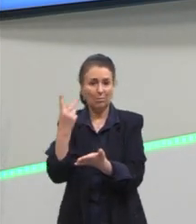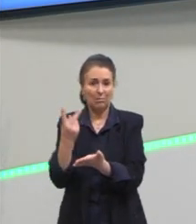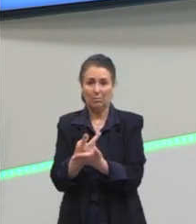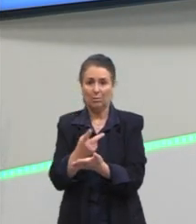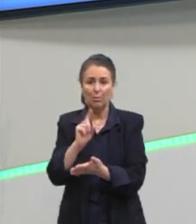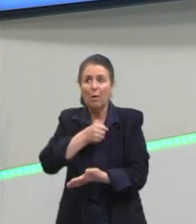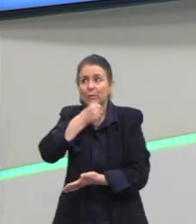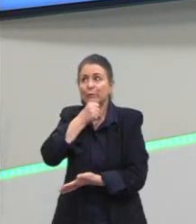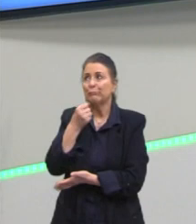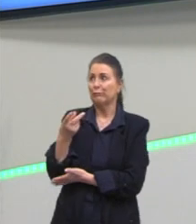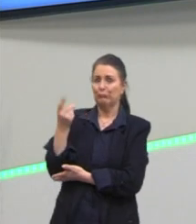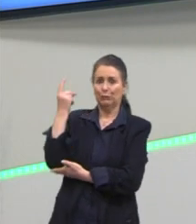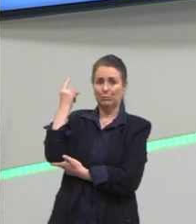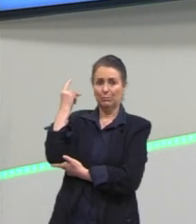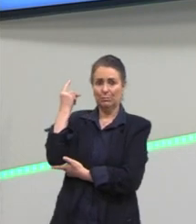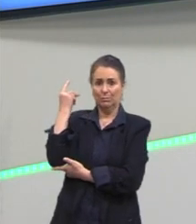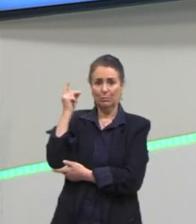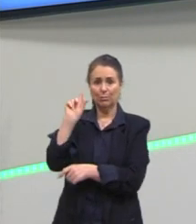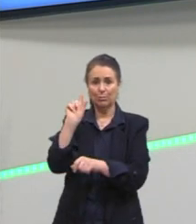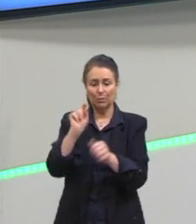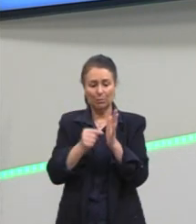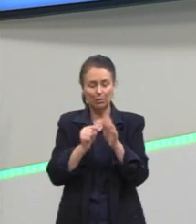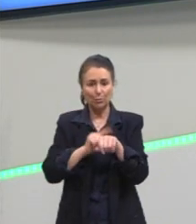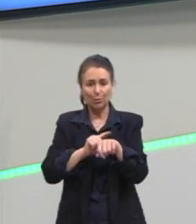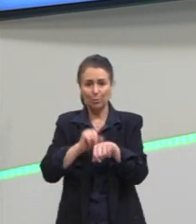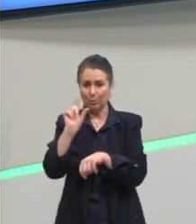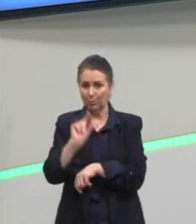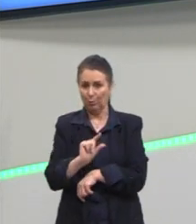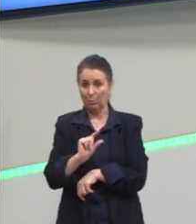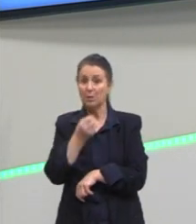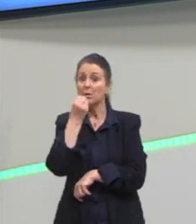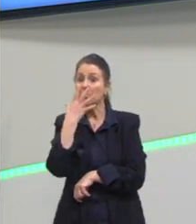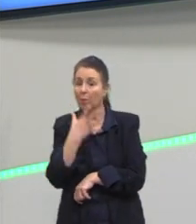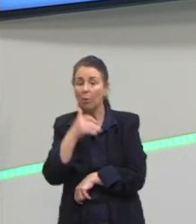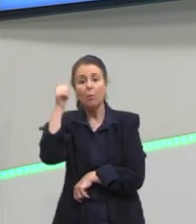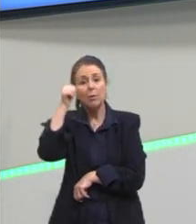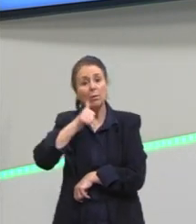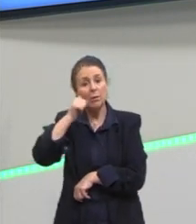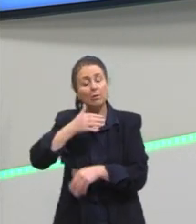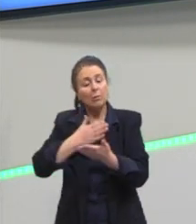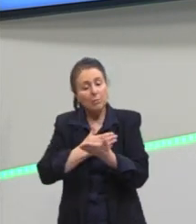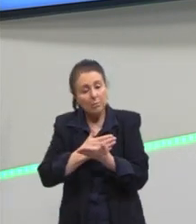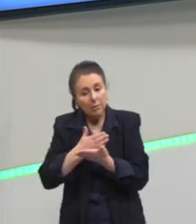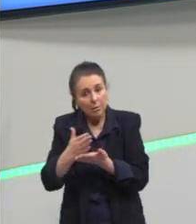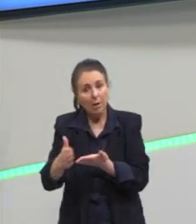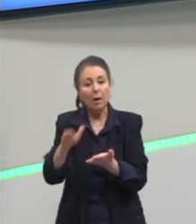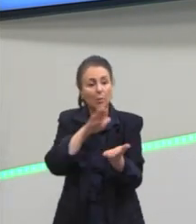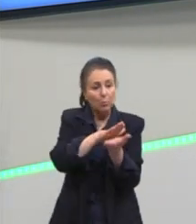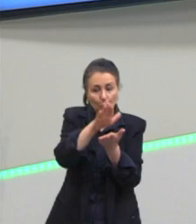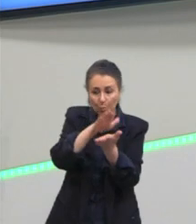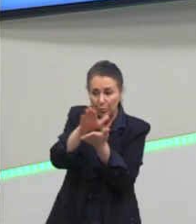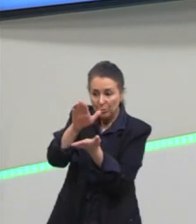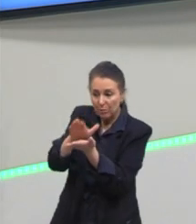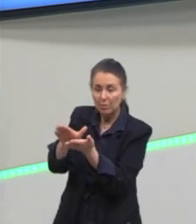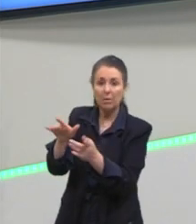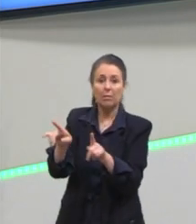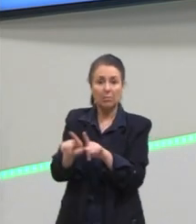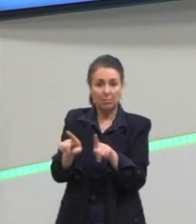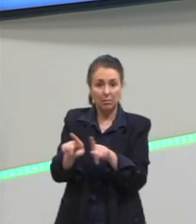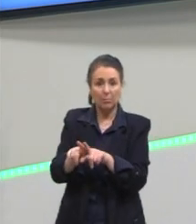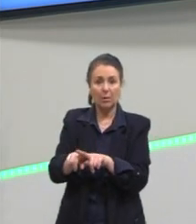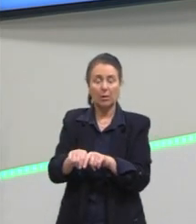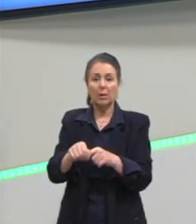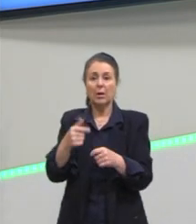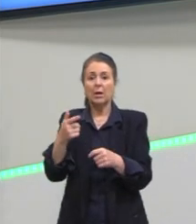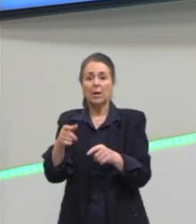tão antigo. Então, eu acho muito recente, mas, né, que bom que as mulheres começaram a ser publicadas e serem ouvidas. Não quer dizer que elas foram